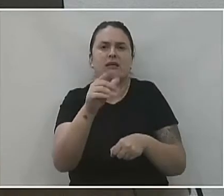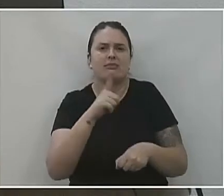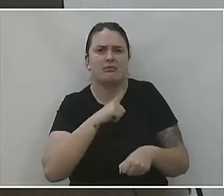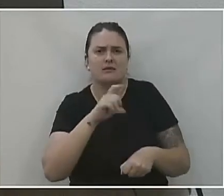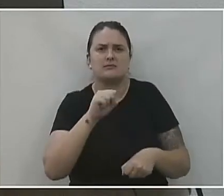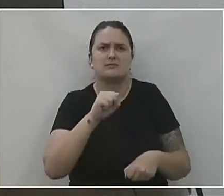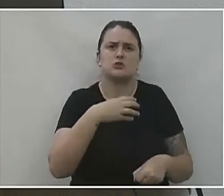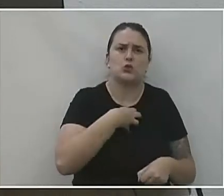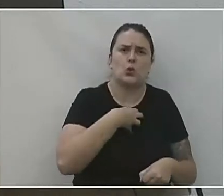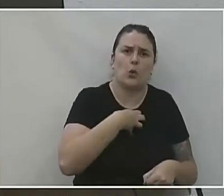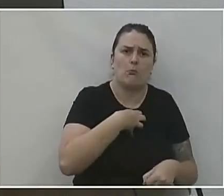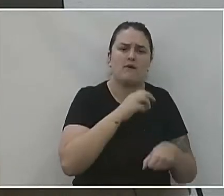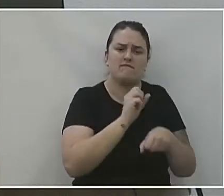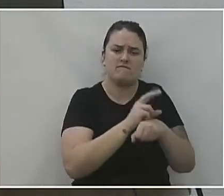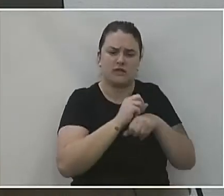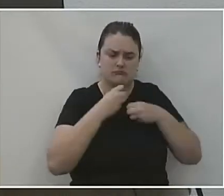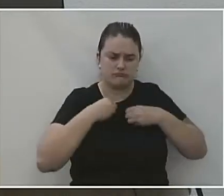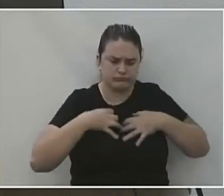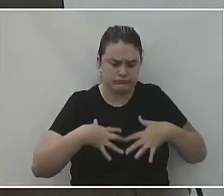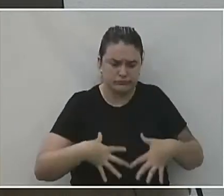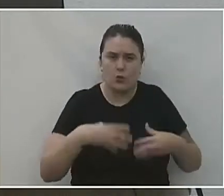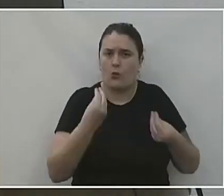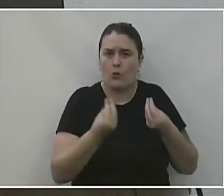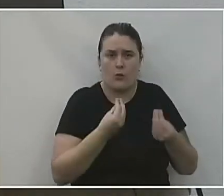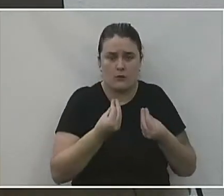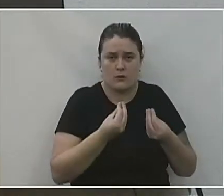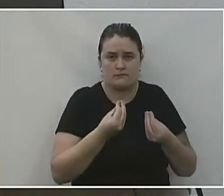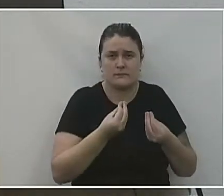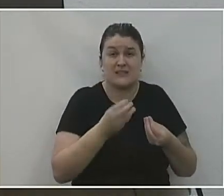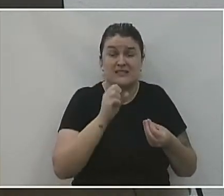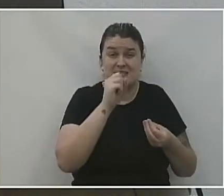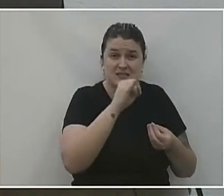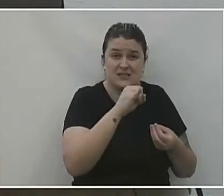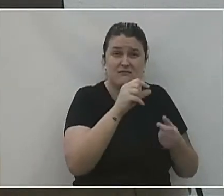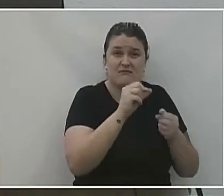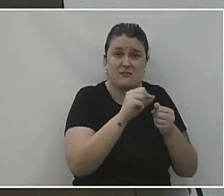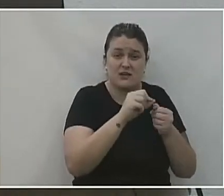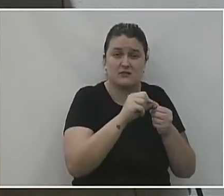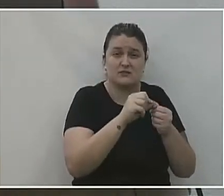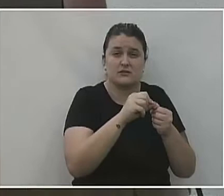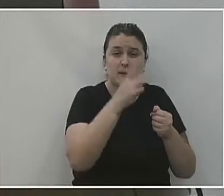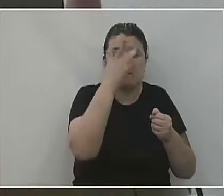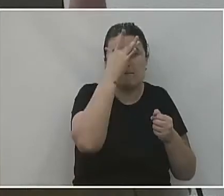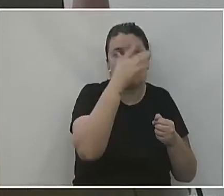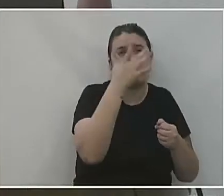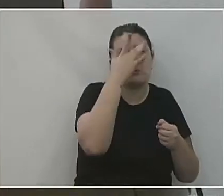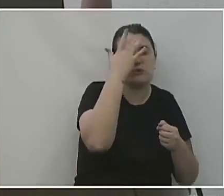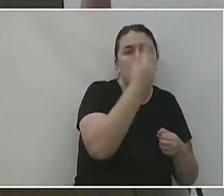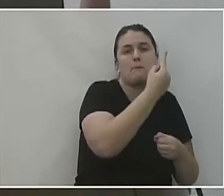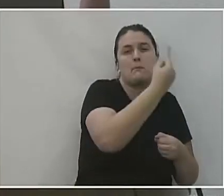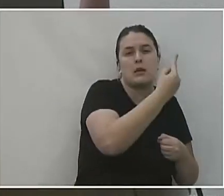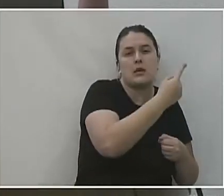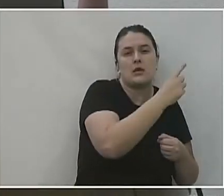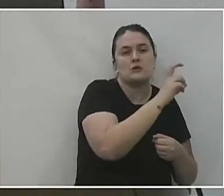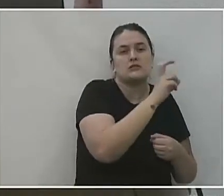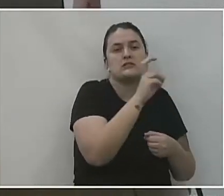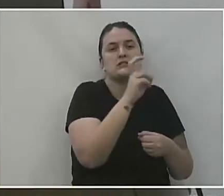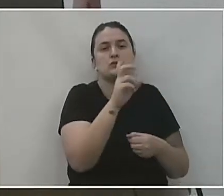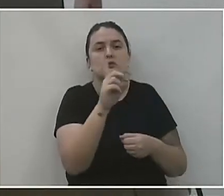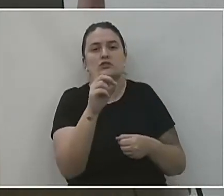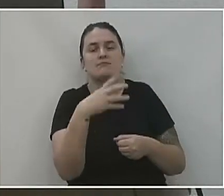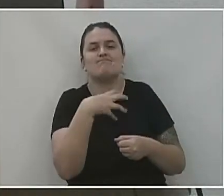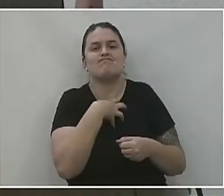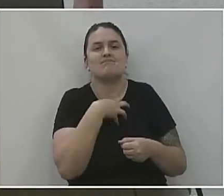-PCR ele só vai ser efetivamente ouro, padrão ouro se você pegar o paciente no primeiro ou quinto dia de sintoma.